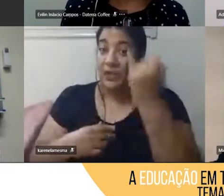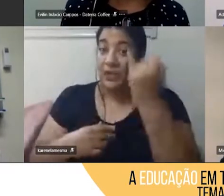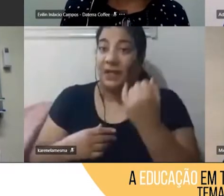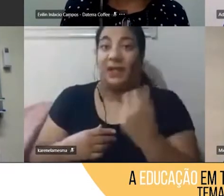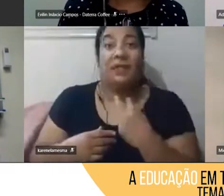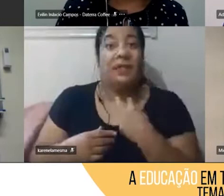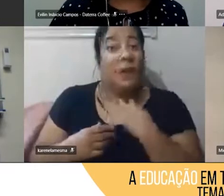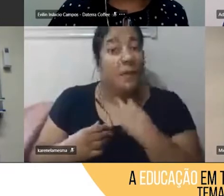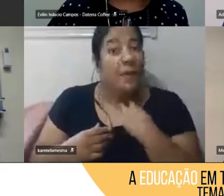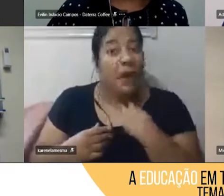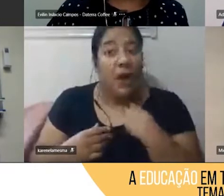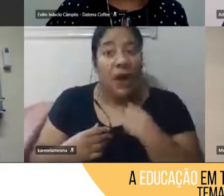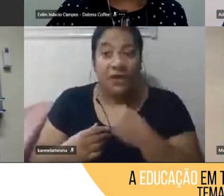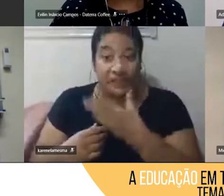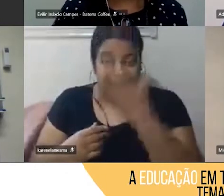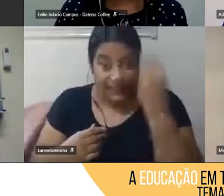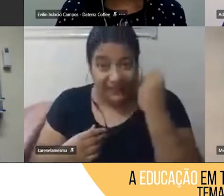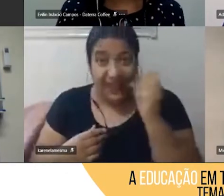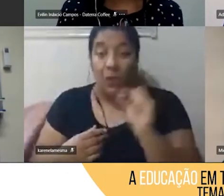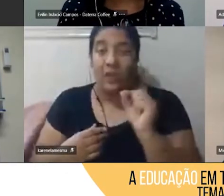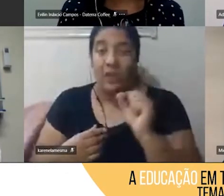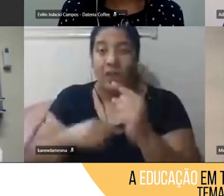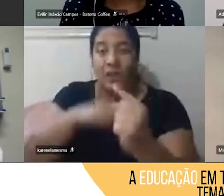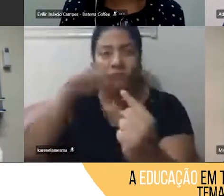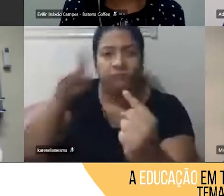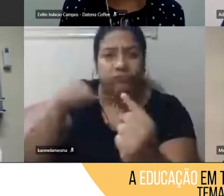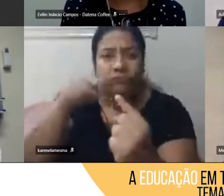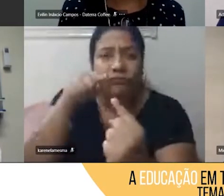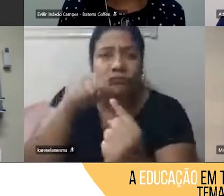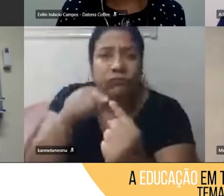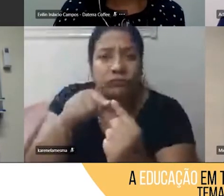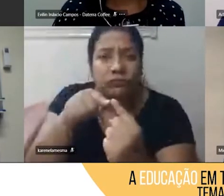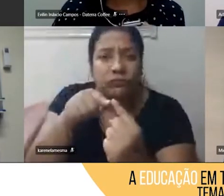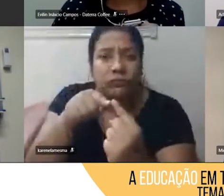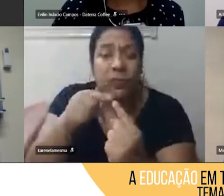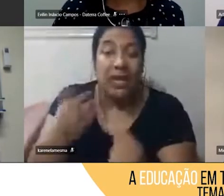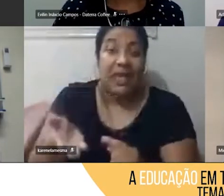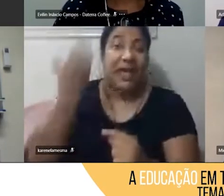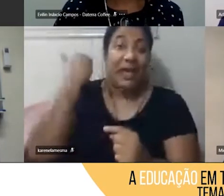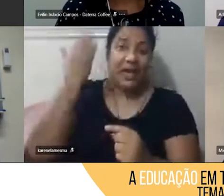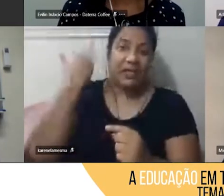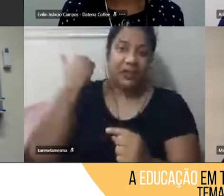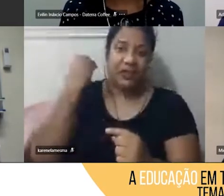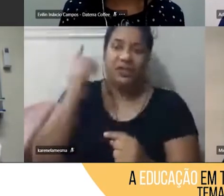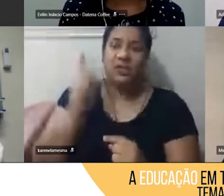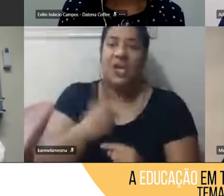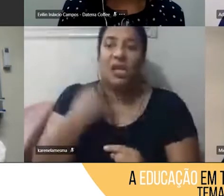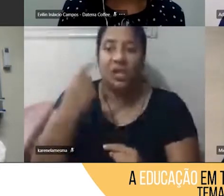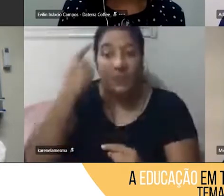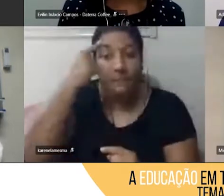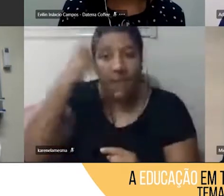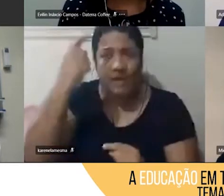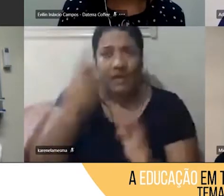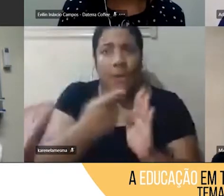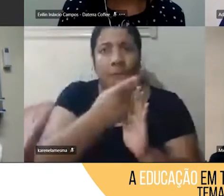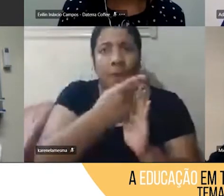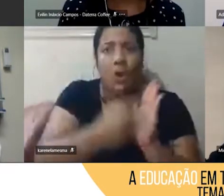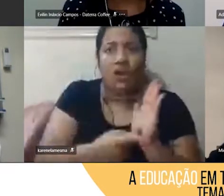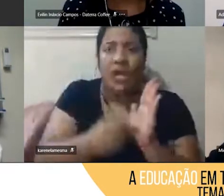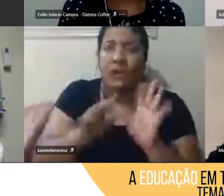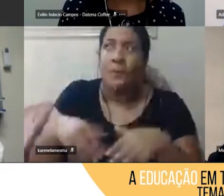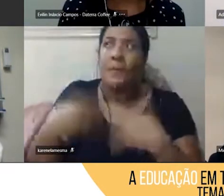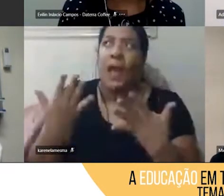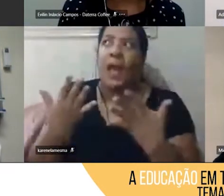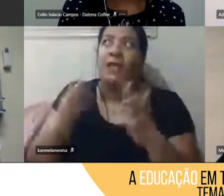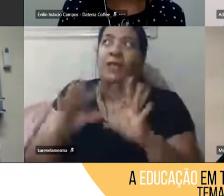intencionalidade. Antes, a gente pensava nos projetos, mas nós não tínhamos a intencionalidade